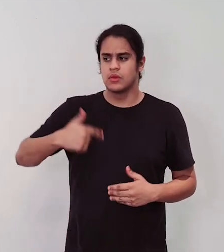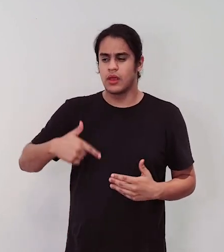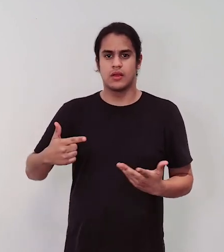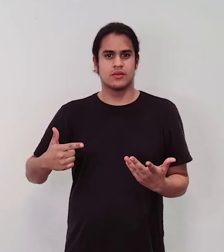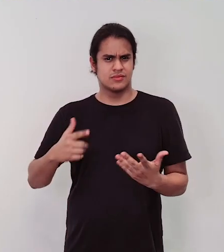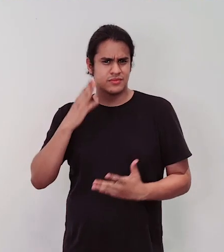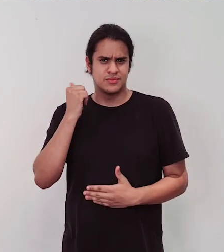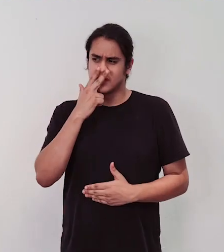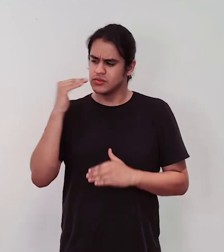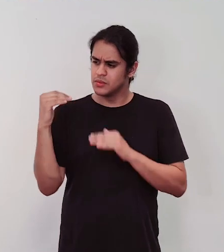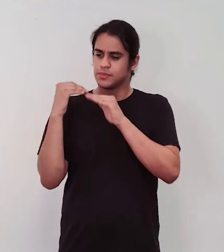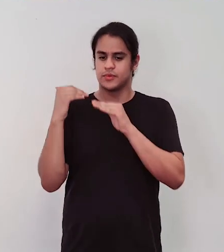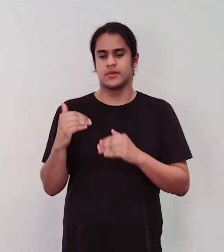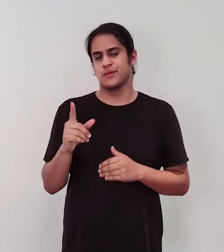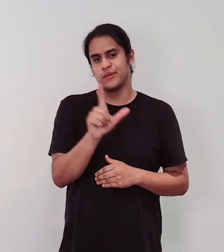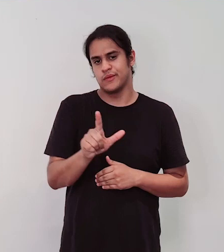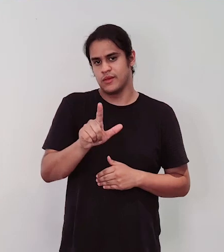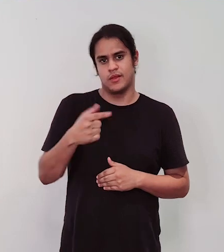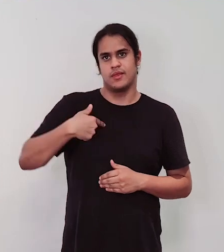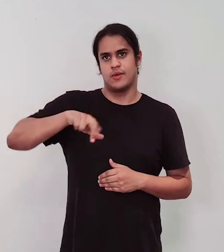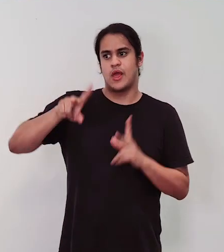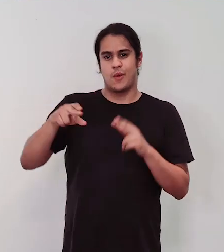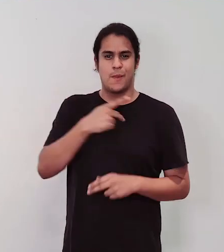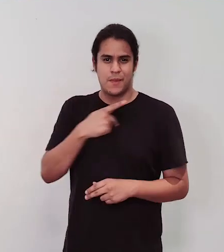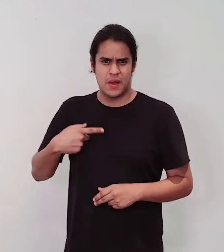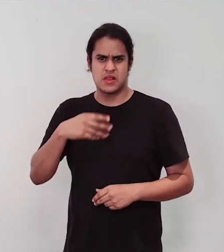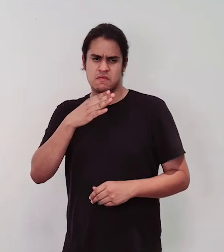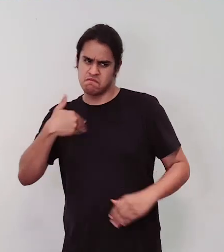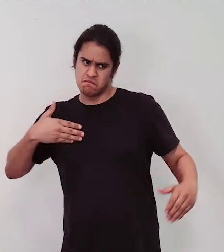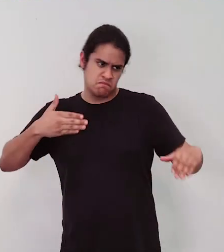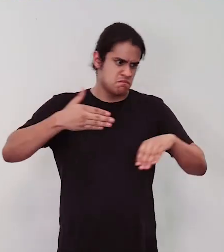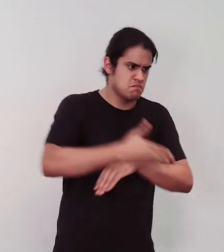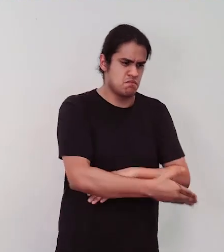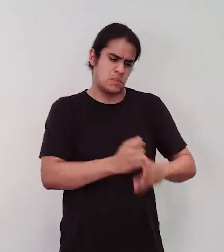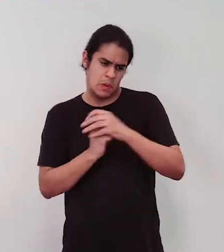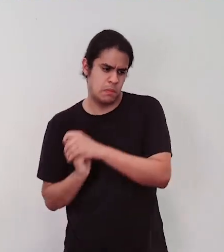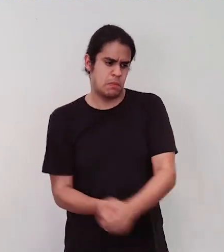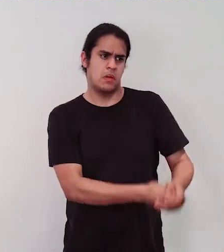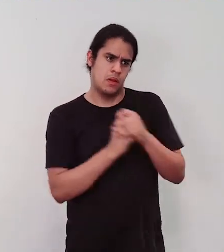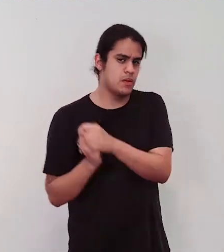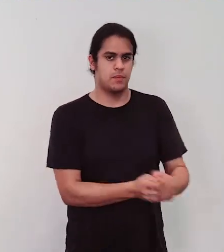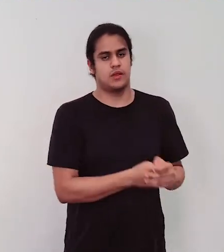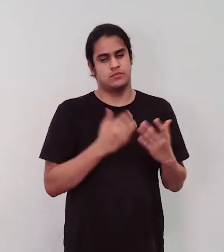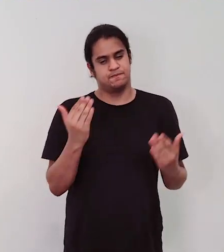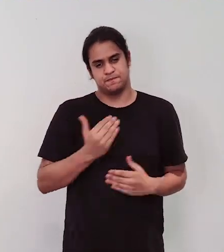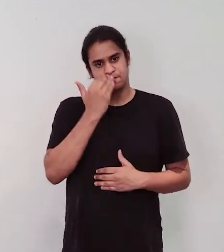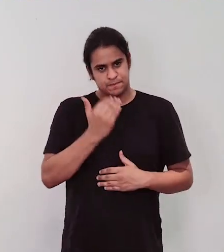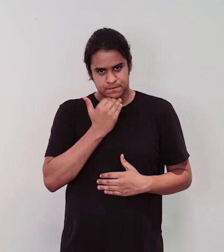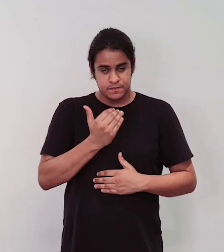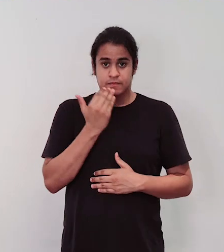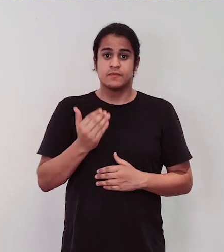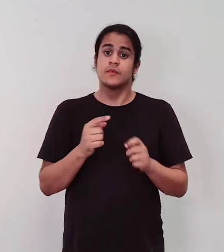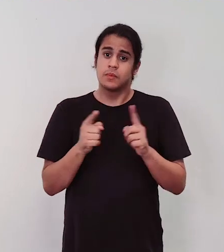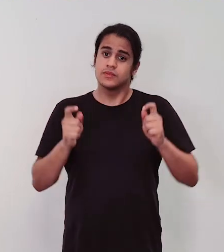a gente não vai, como o padre Júlio Lancelotti, derrubar as portas, ou construir, ou, enfim, a marcha dada, mas a gente tem como